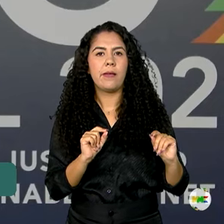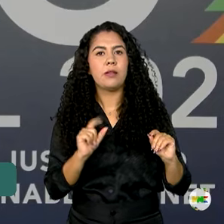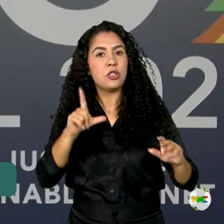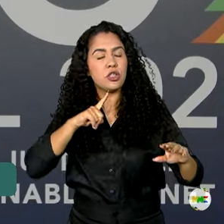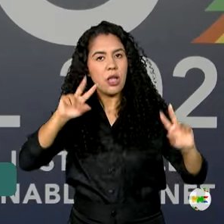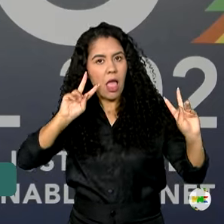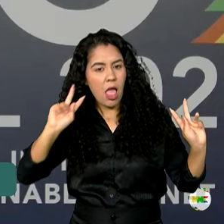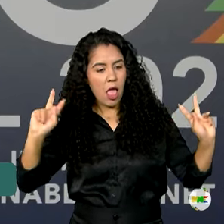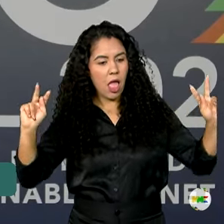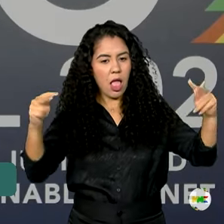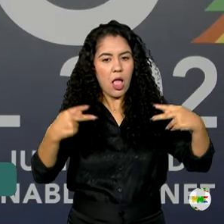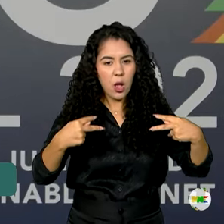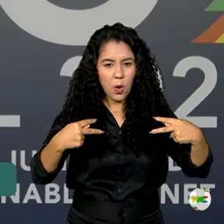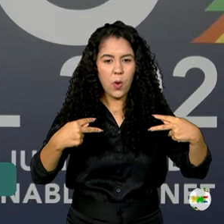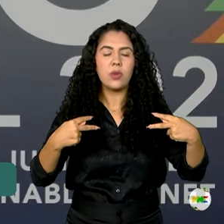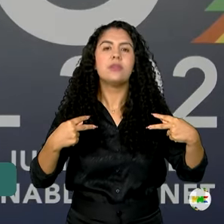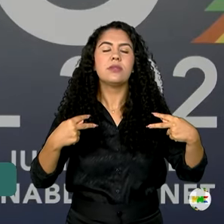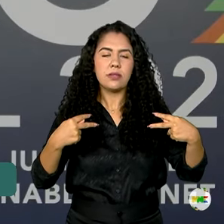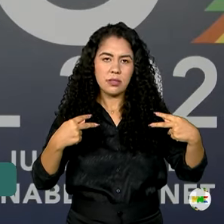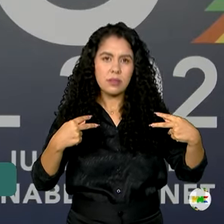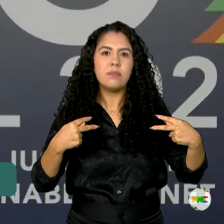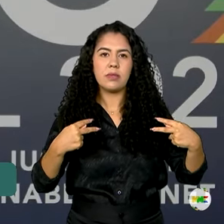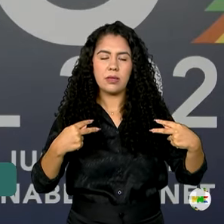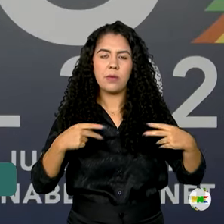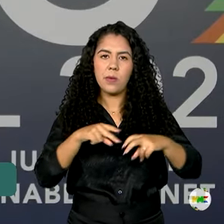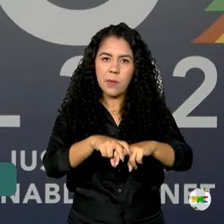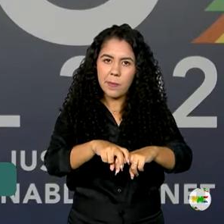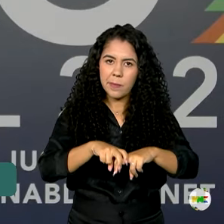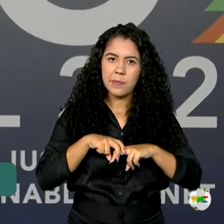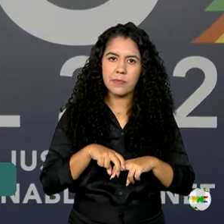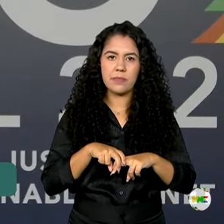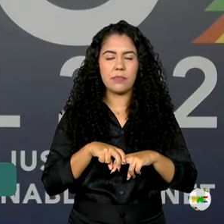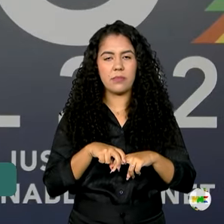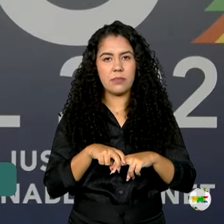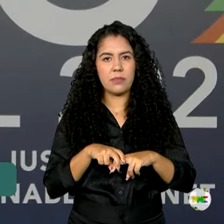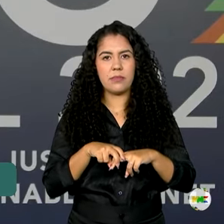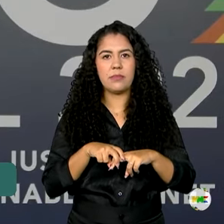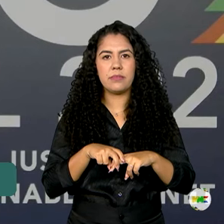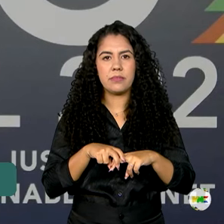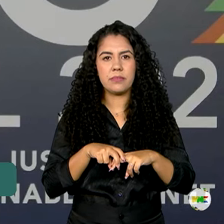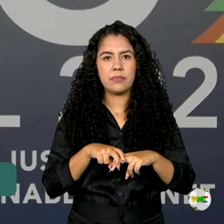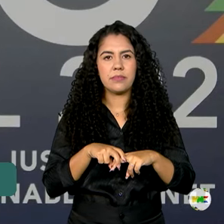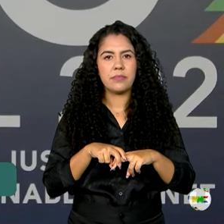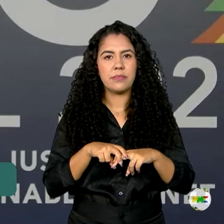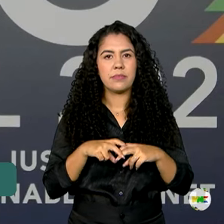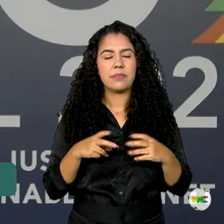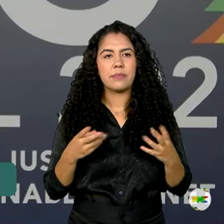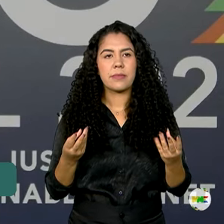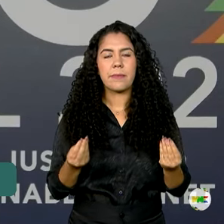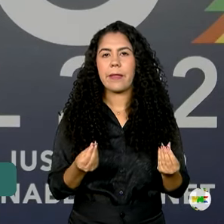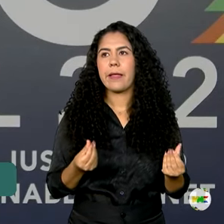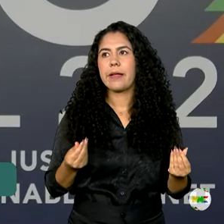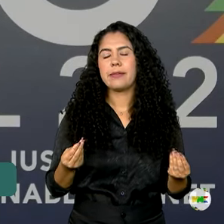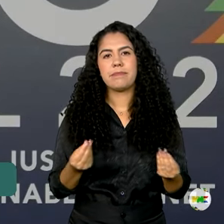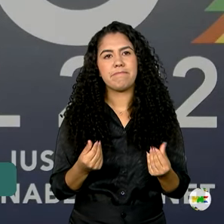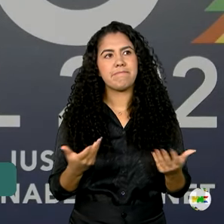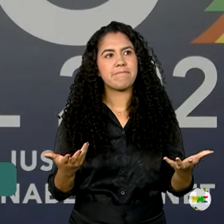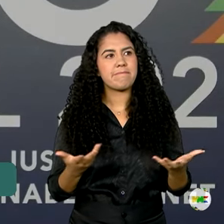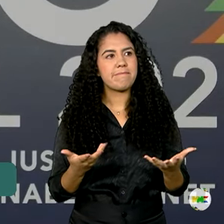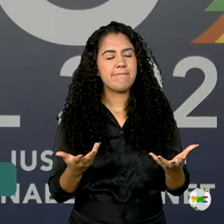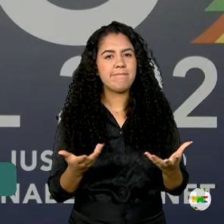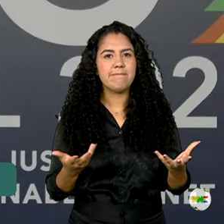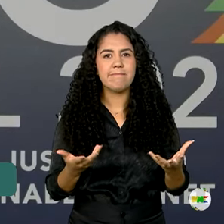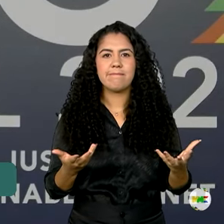reconhecimento a sua mais vigorosa